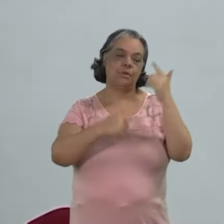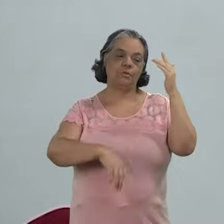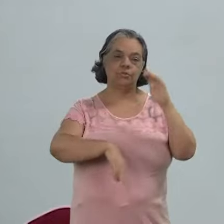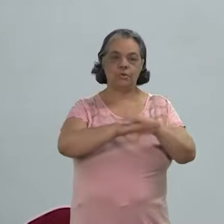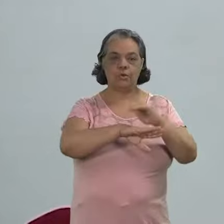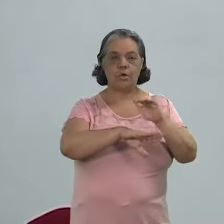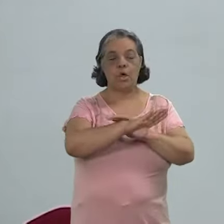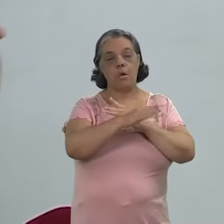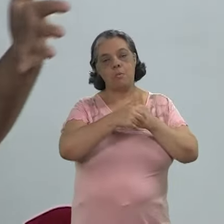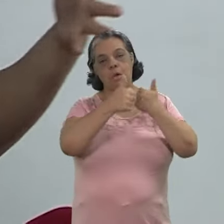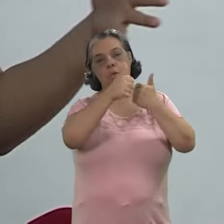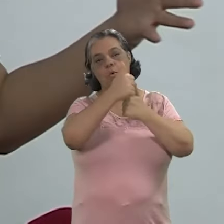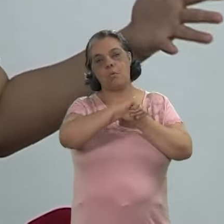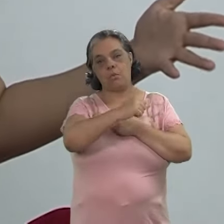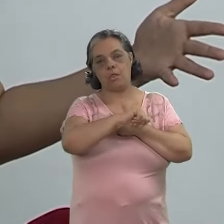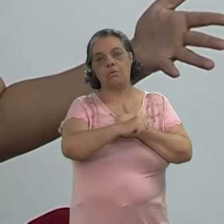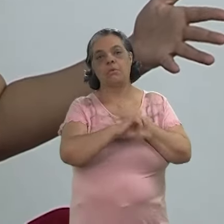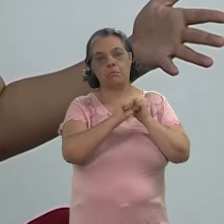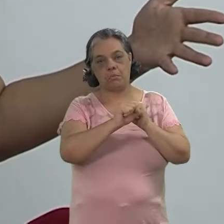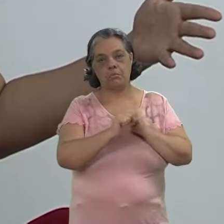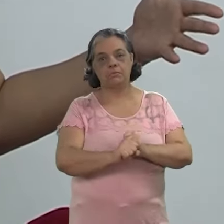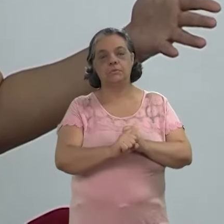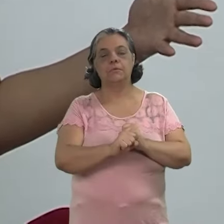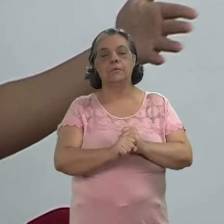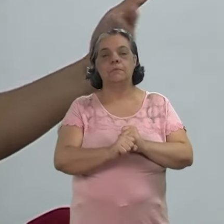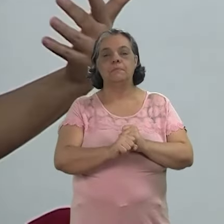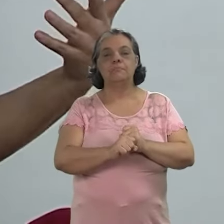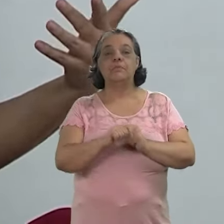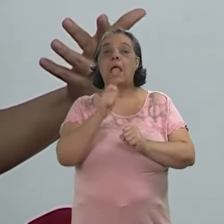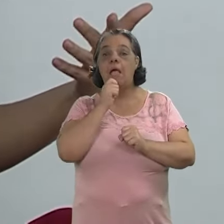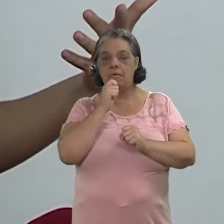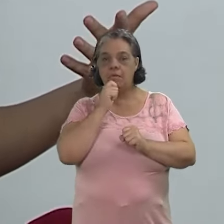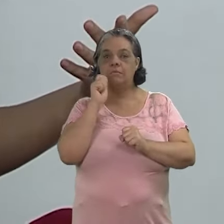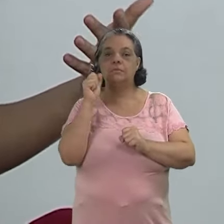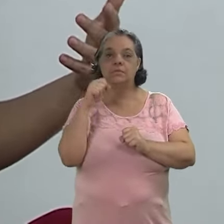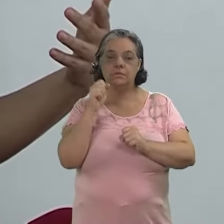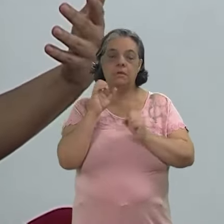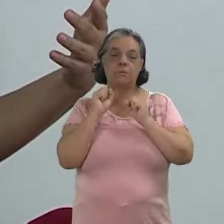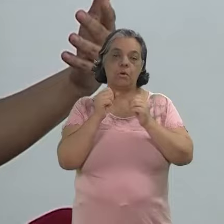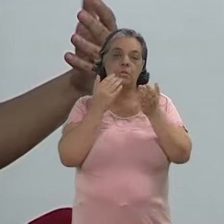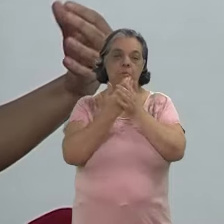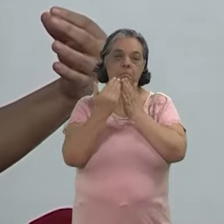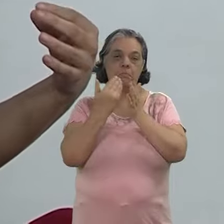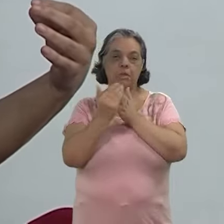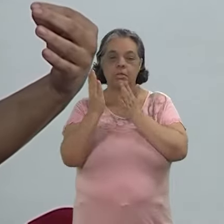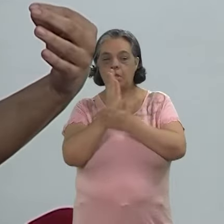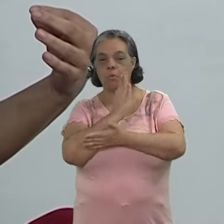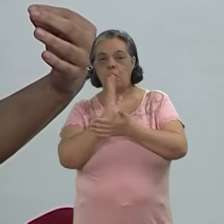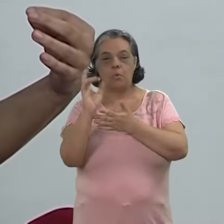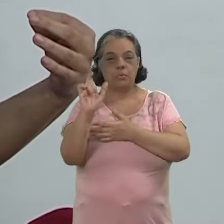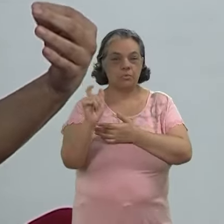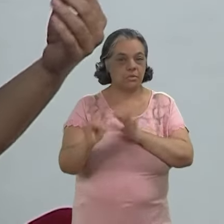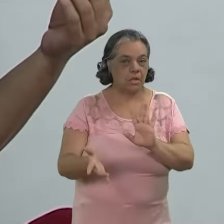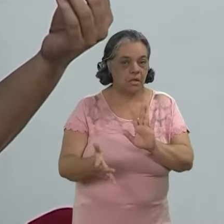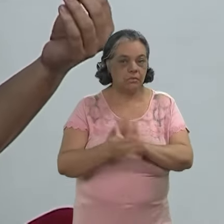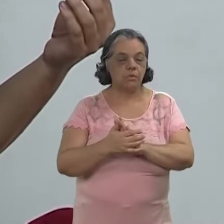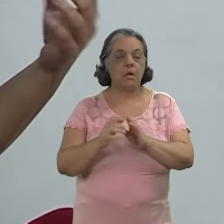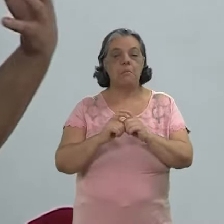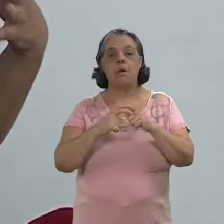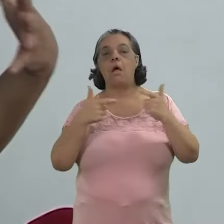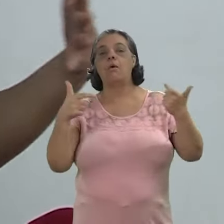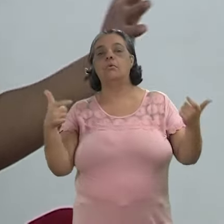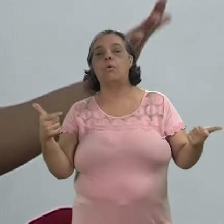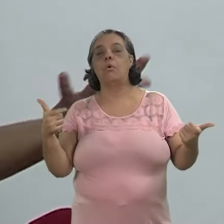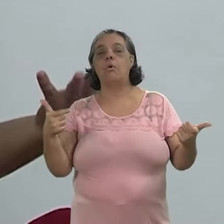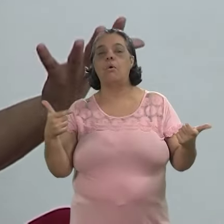os filmes na melhor qualidade possível porque ainda assim pode-se perder um ou outro dado então